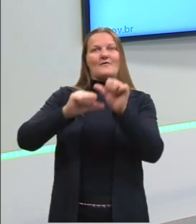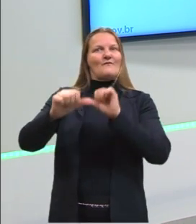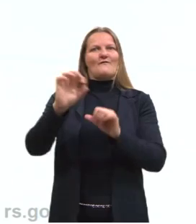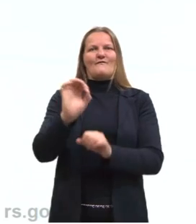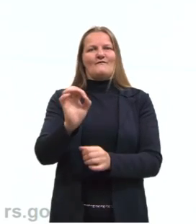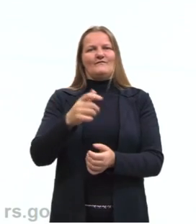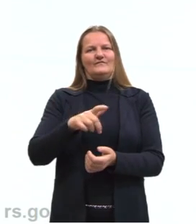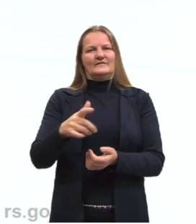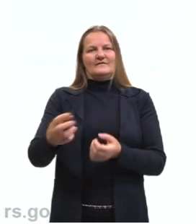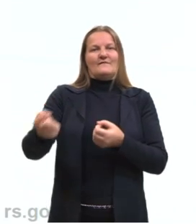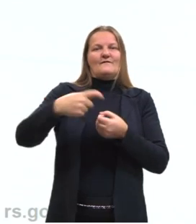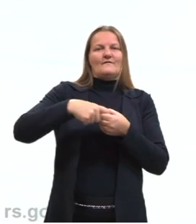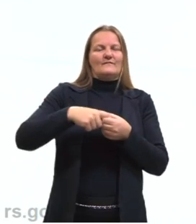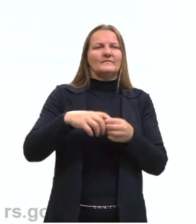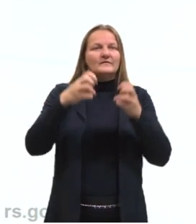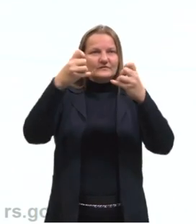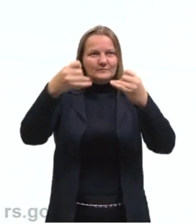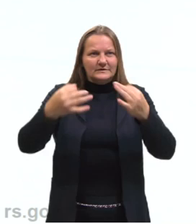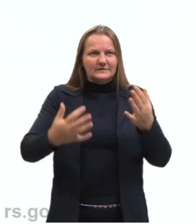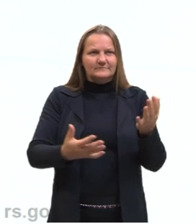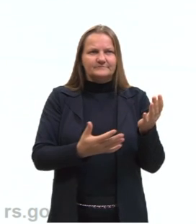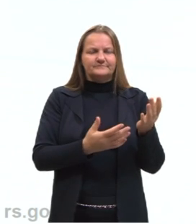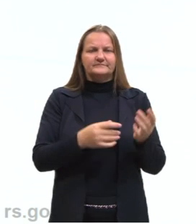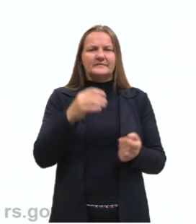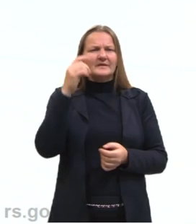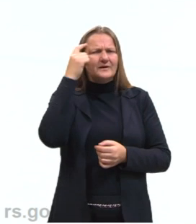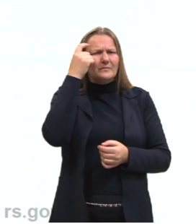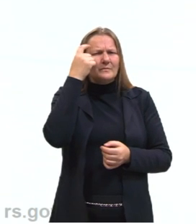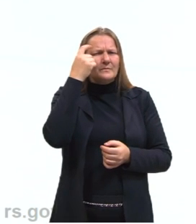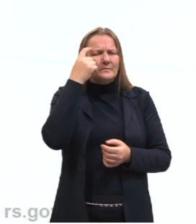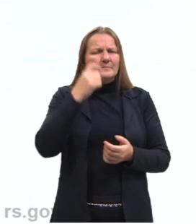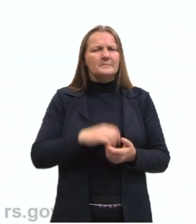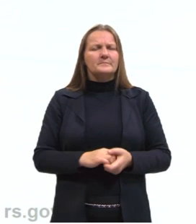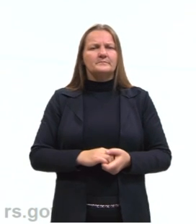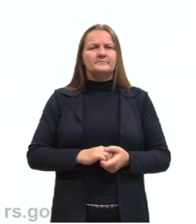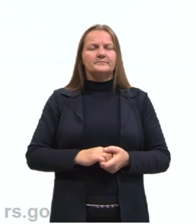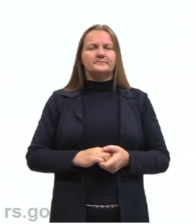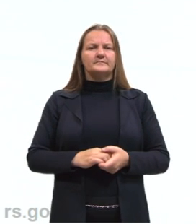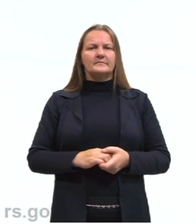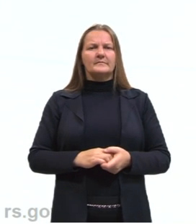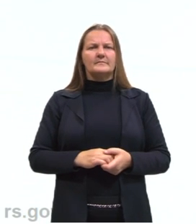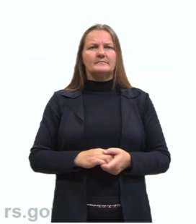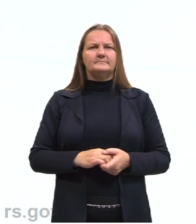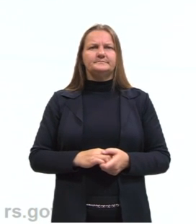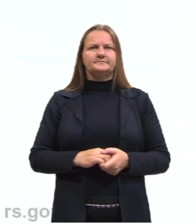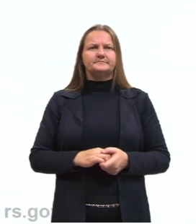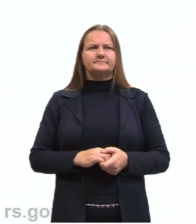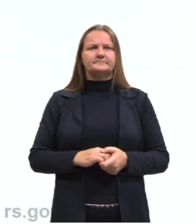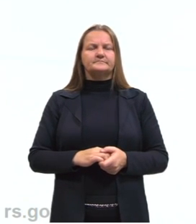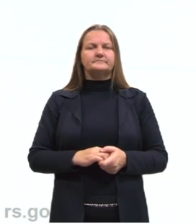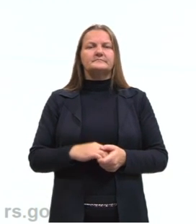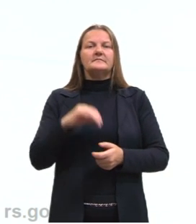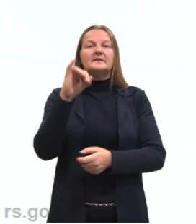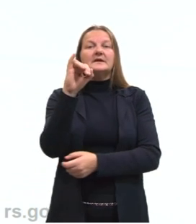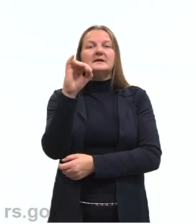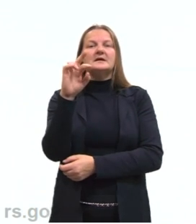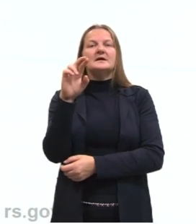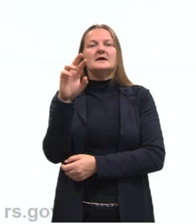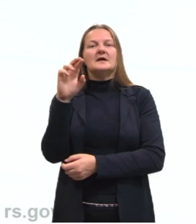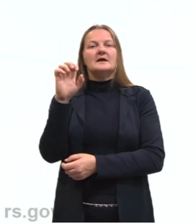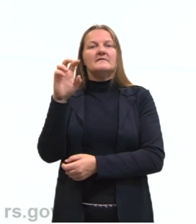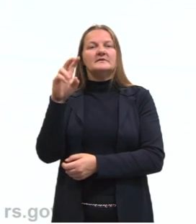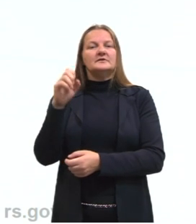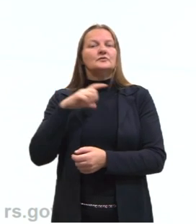Então, o processo reversível é uma idealização, como eu falei para vocês, tá? E os irreversíveis são os